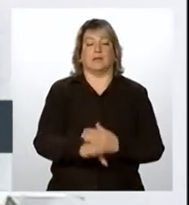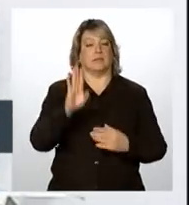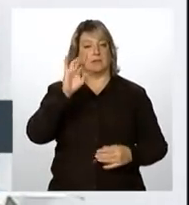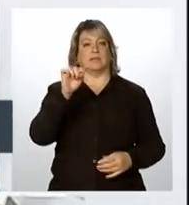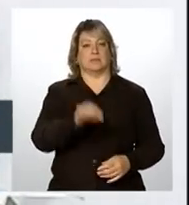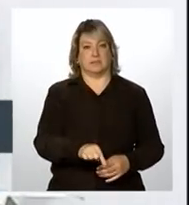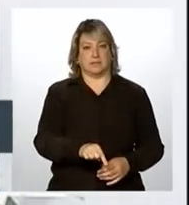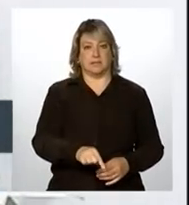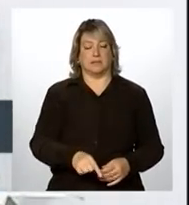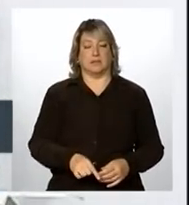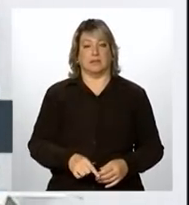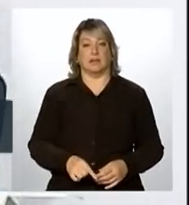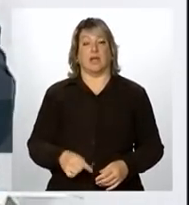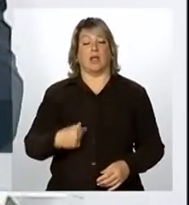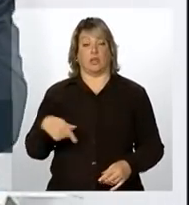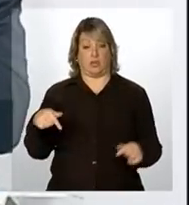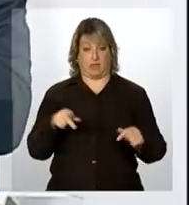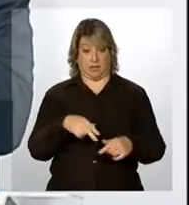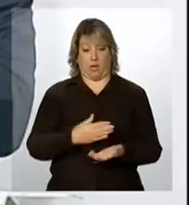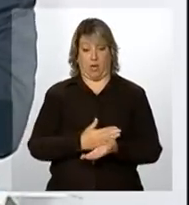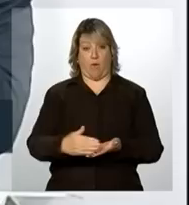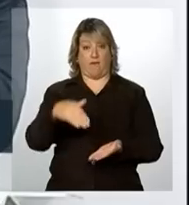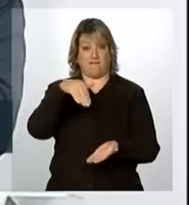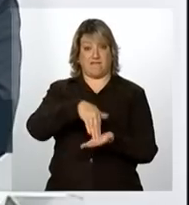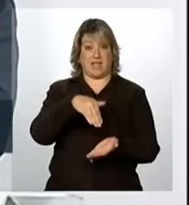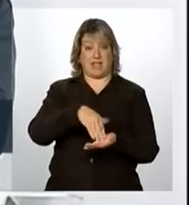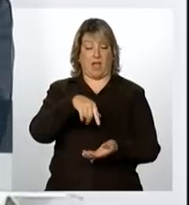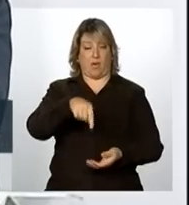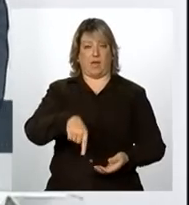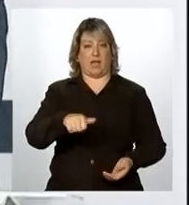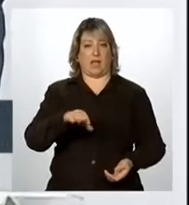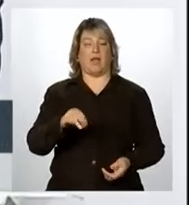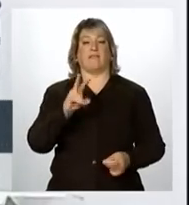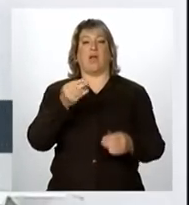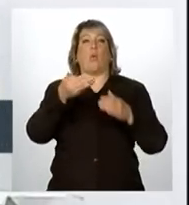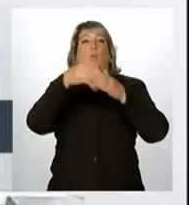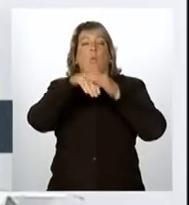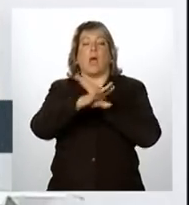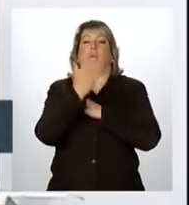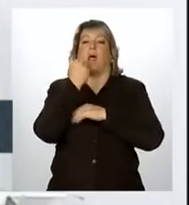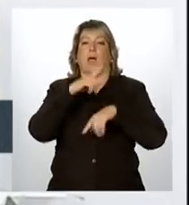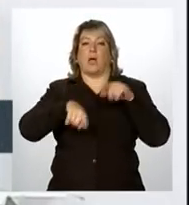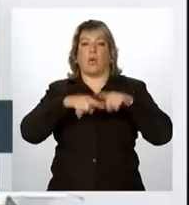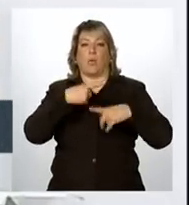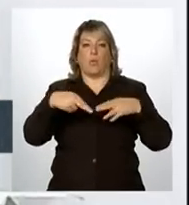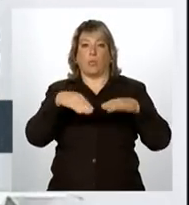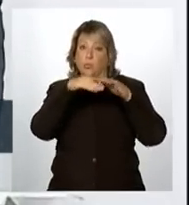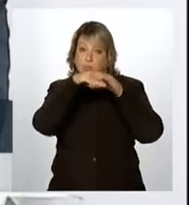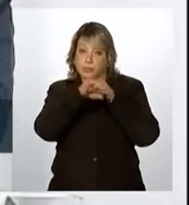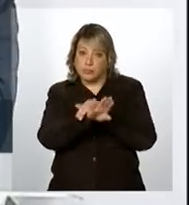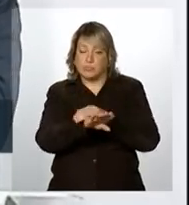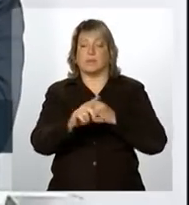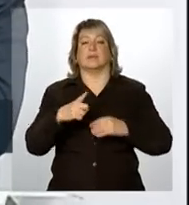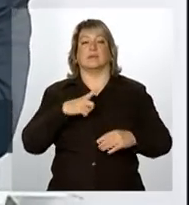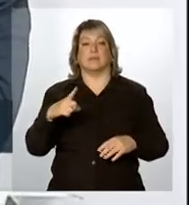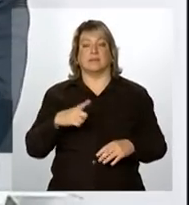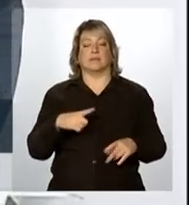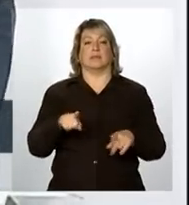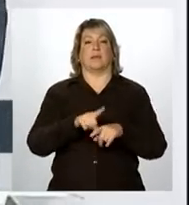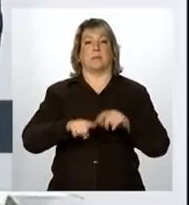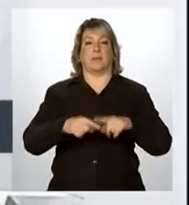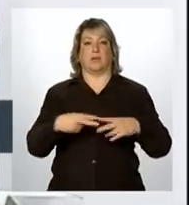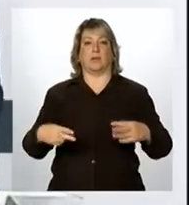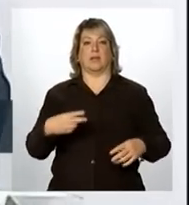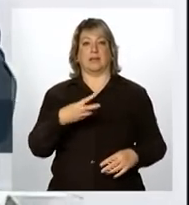ter, a partir do final desse ano, estoques de alimentos e de material de primeira necessidade da ordem de